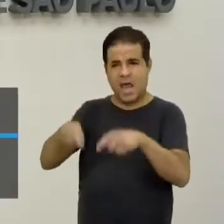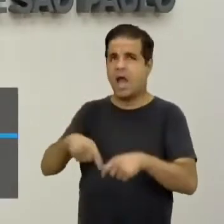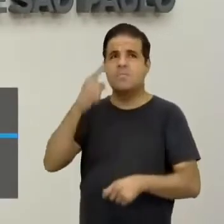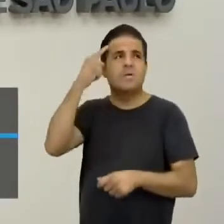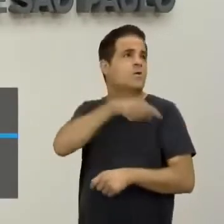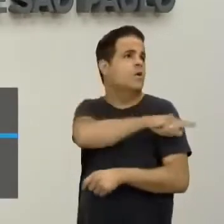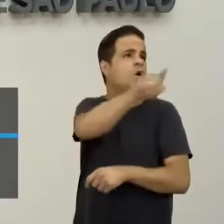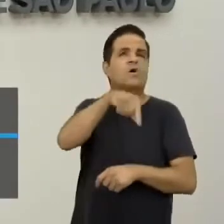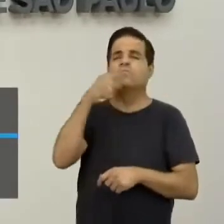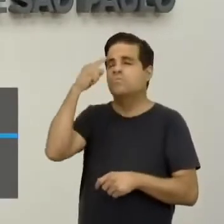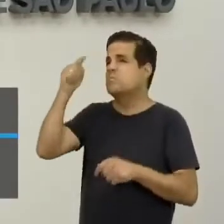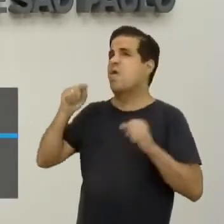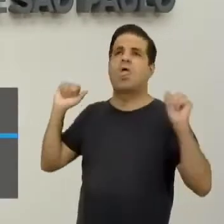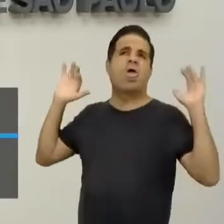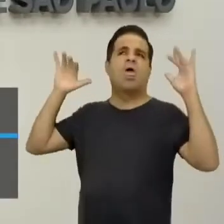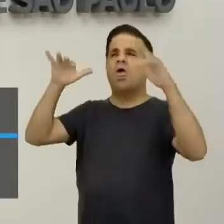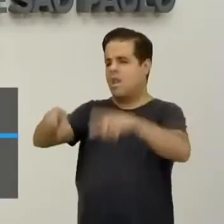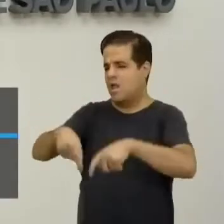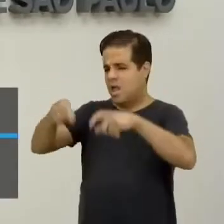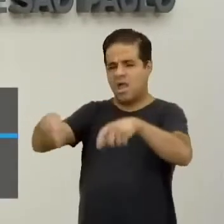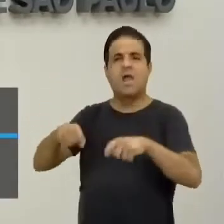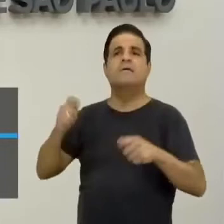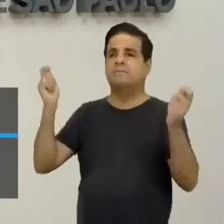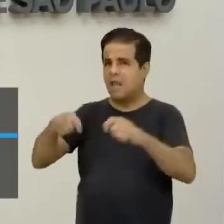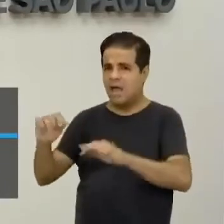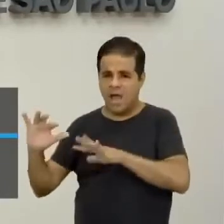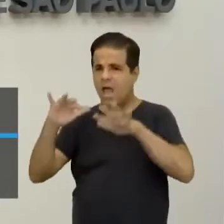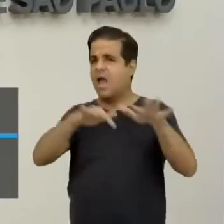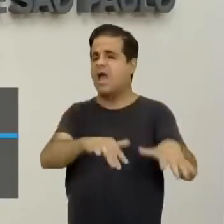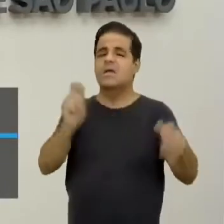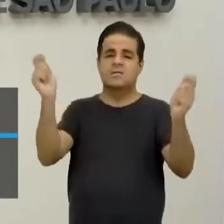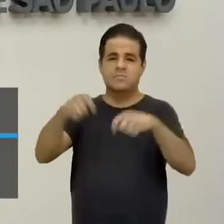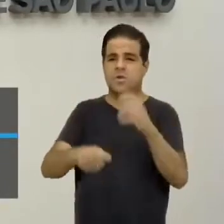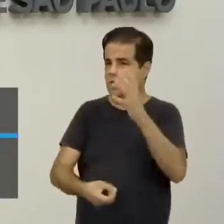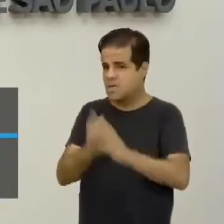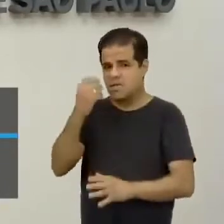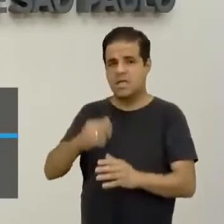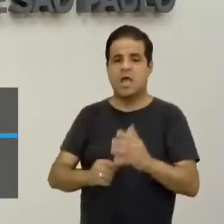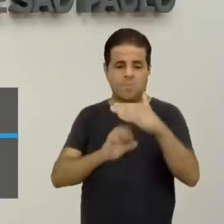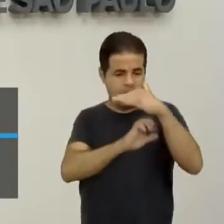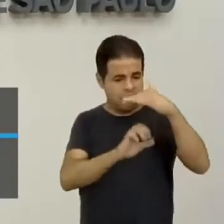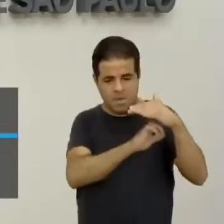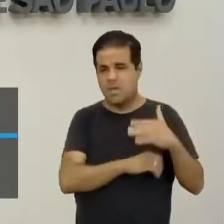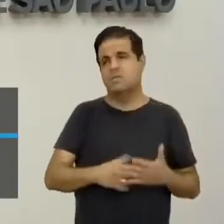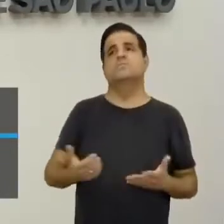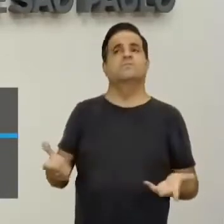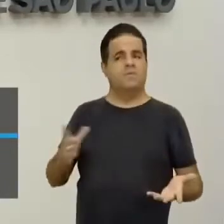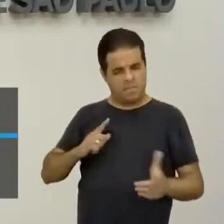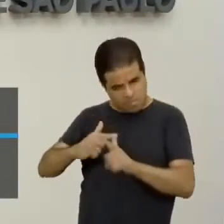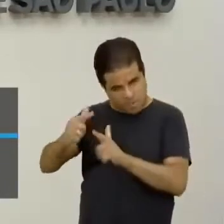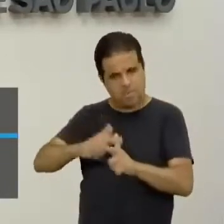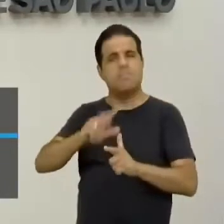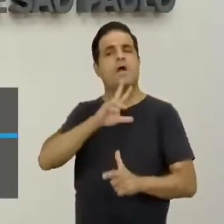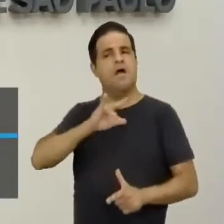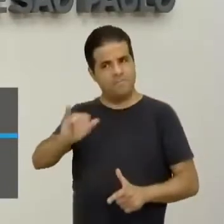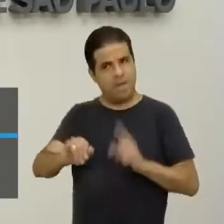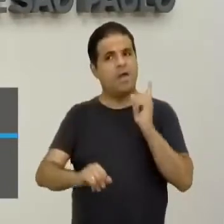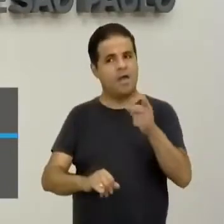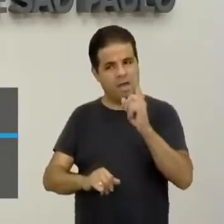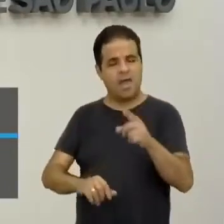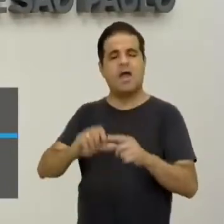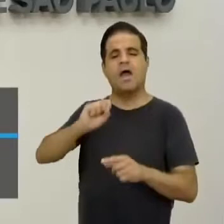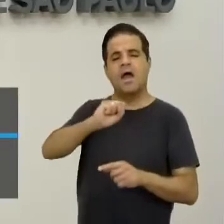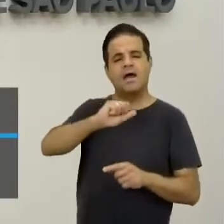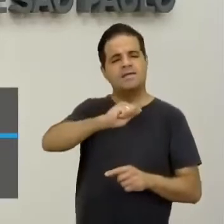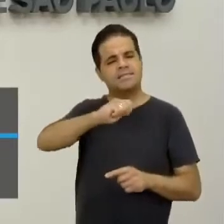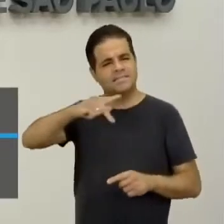que podem entrar em terras improdutivas e que eles podem ali formar uma cooperativa. A gente vai ter um problema. Aí a SAP, que no